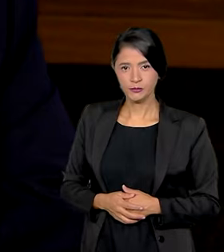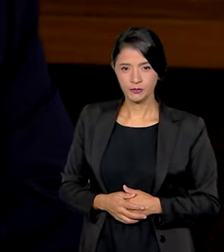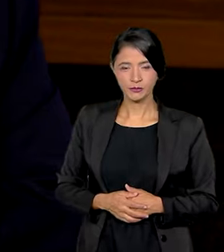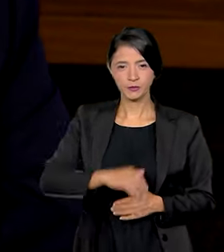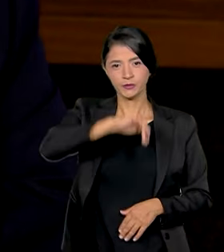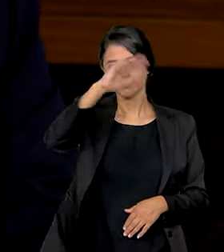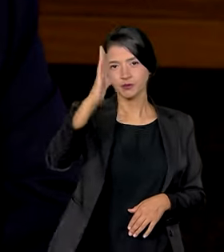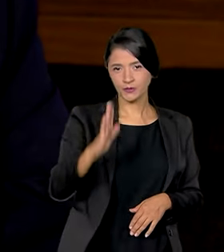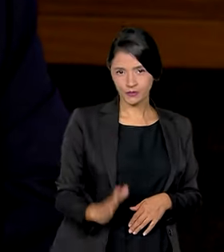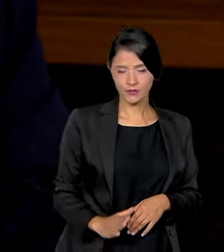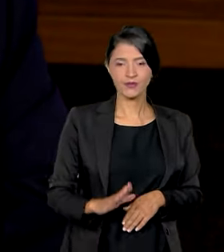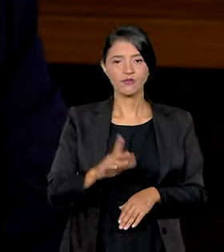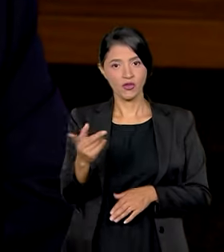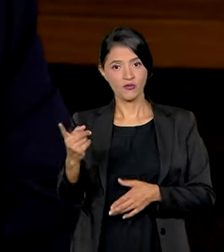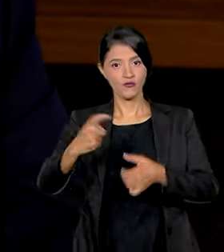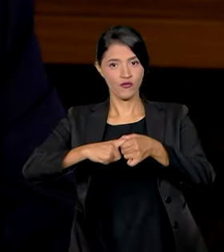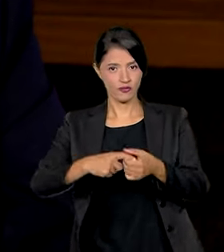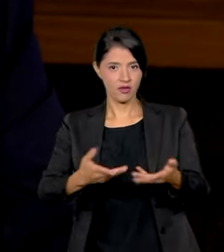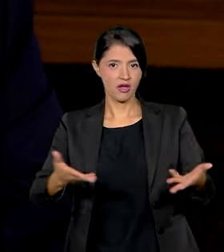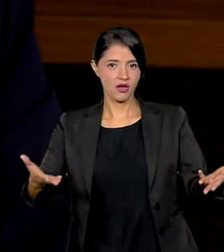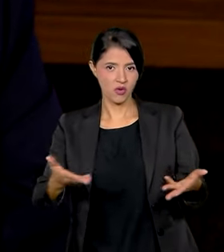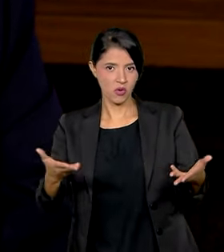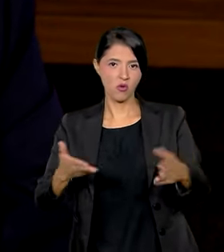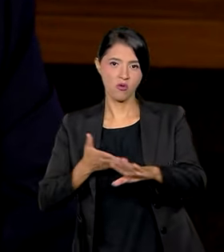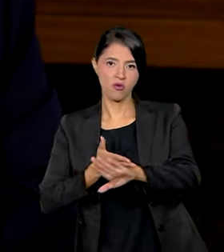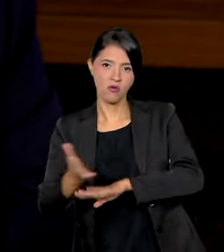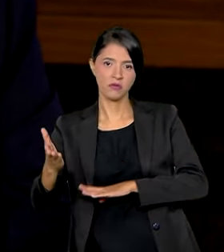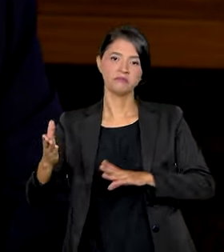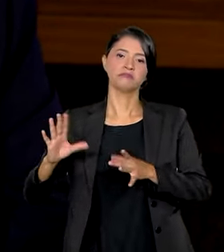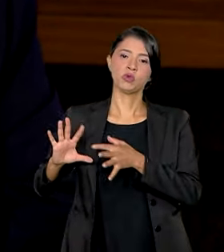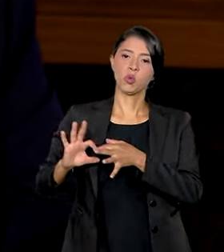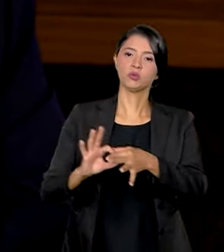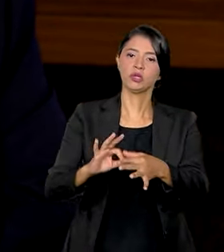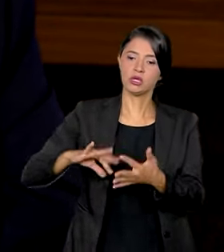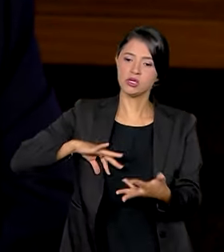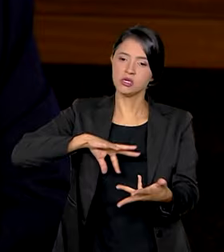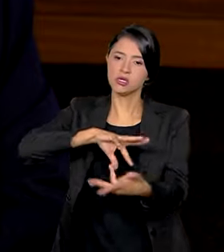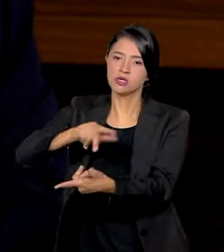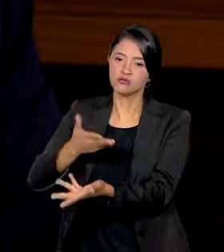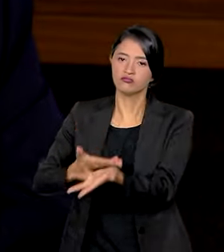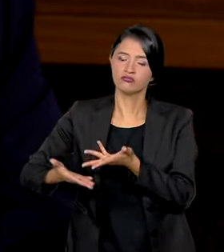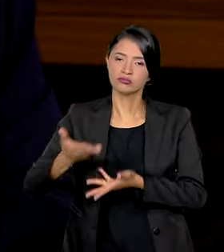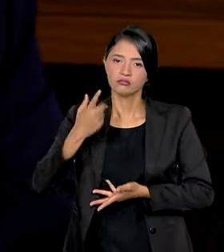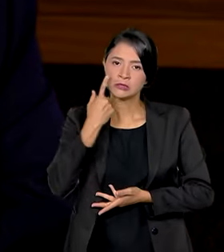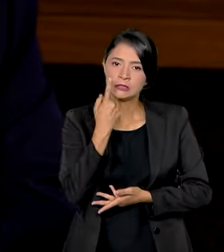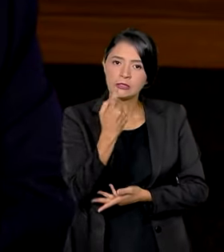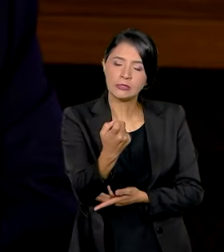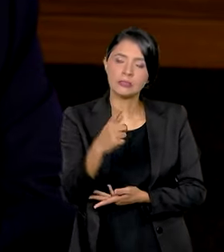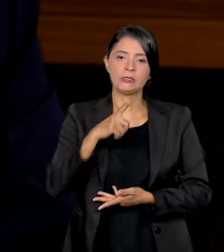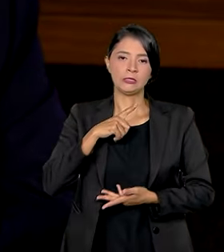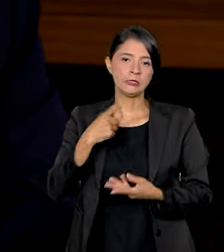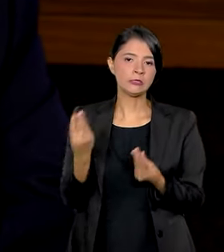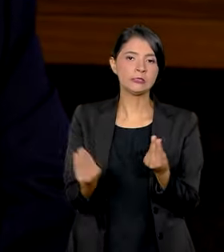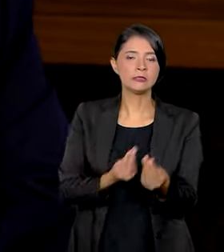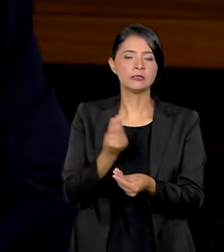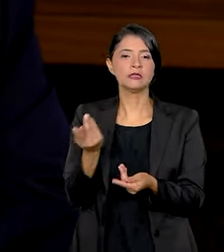O Brasil está voltando ao cenário internacional com todo o interesse e